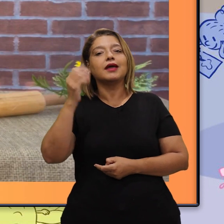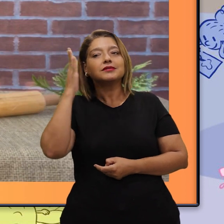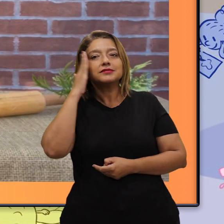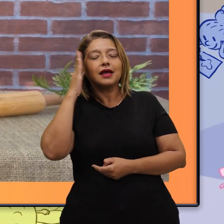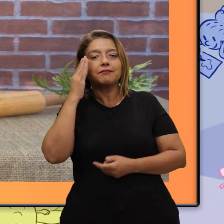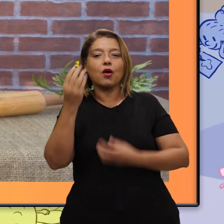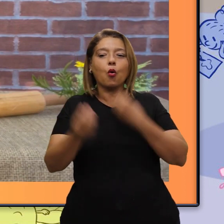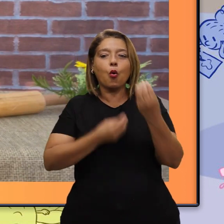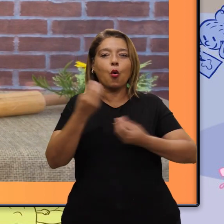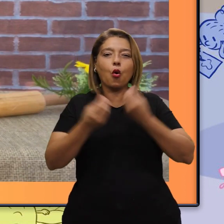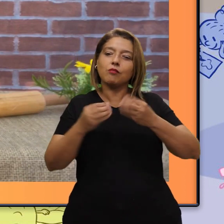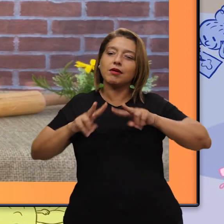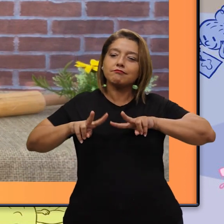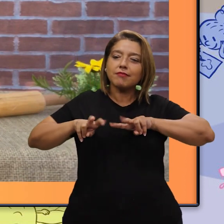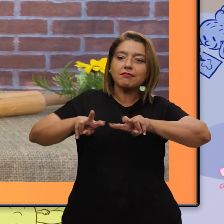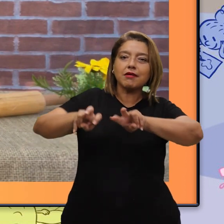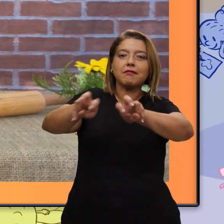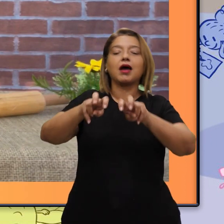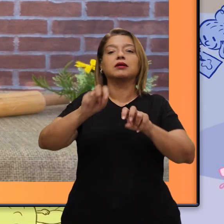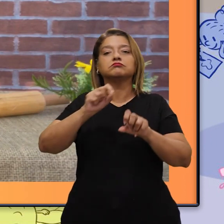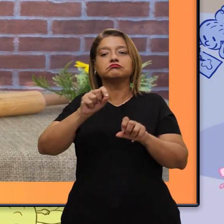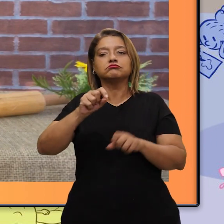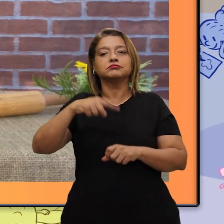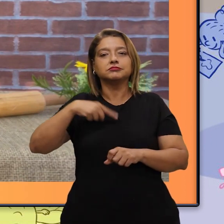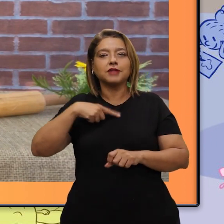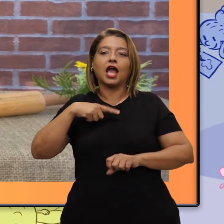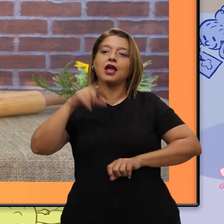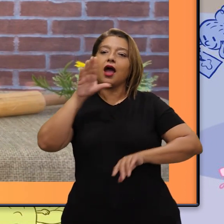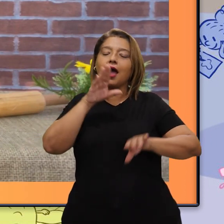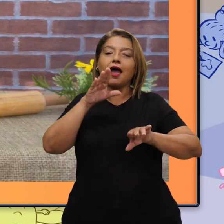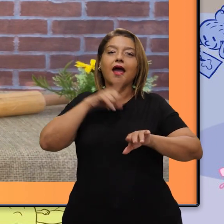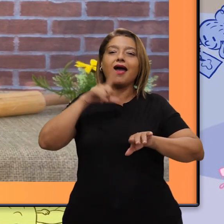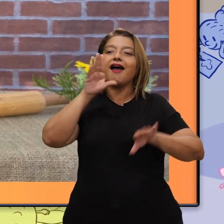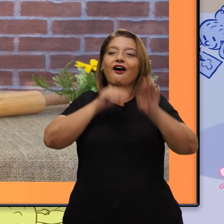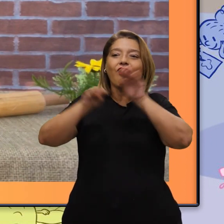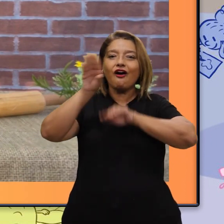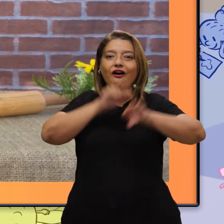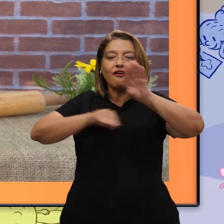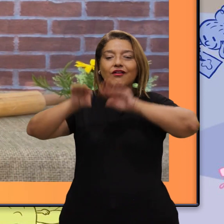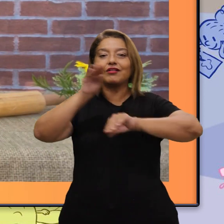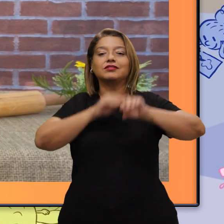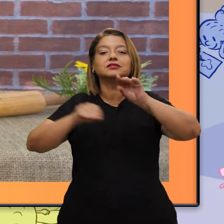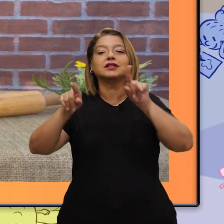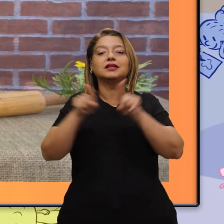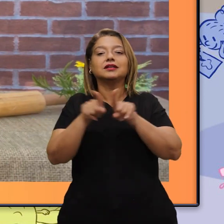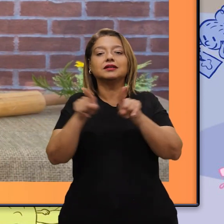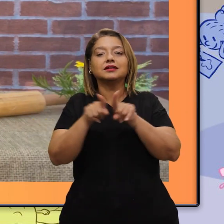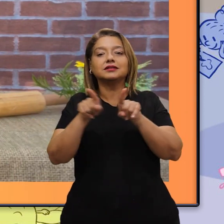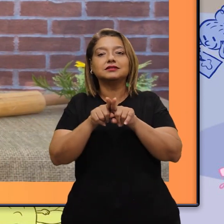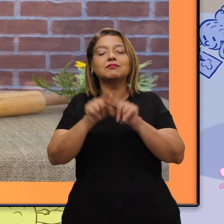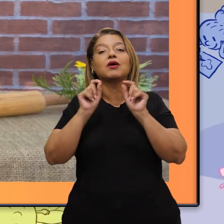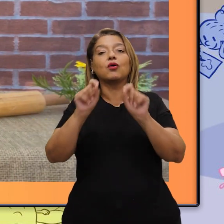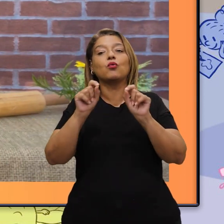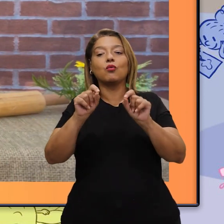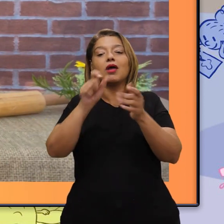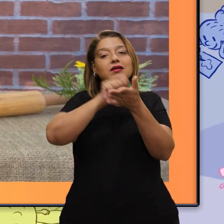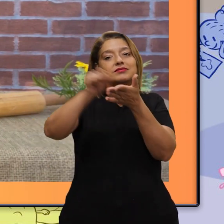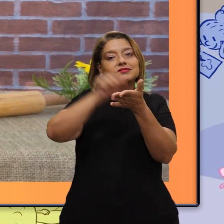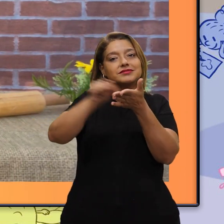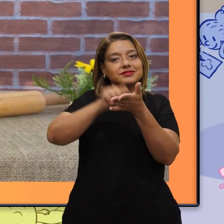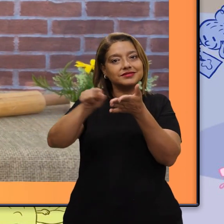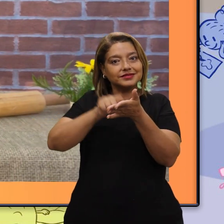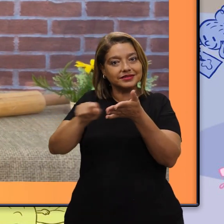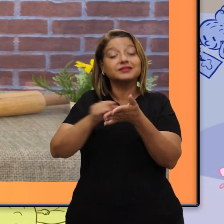explorando aspectos da oralidade das crianças, assim como aspectos da